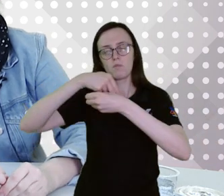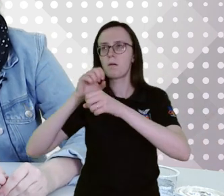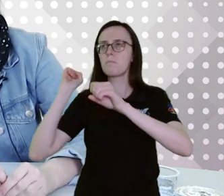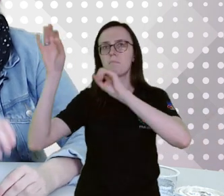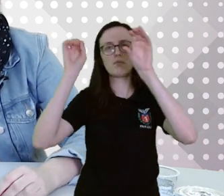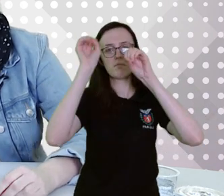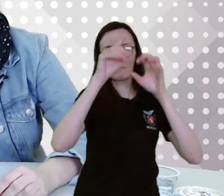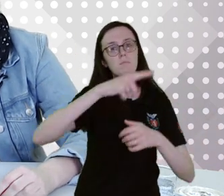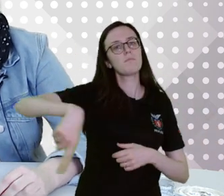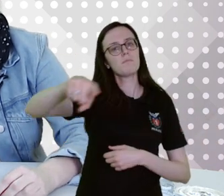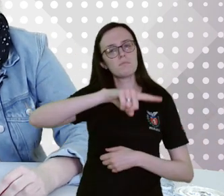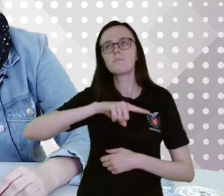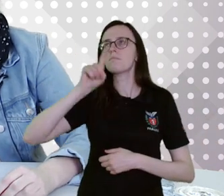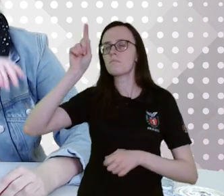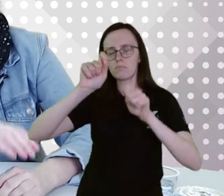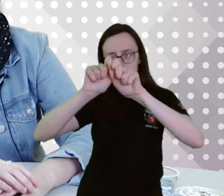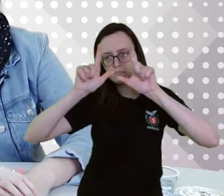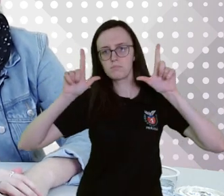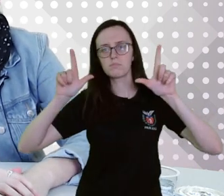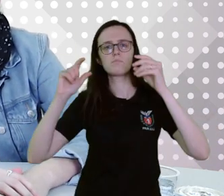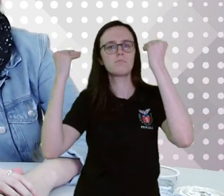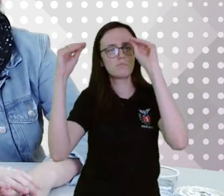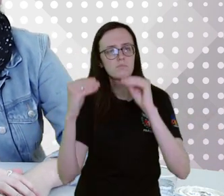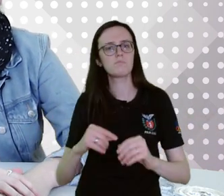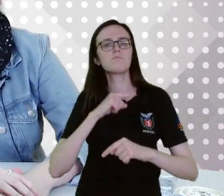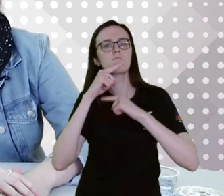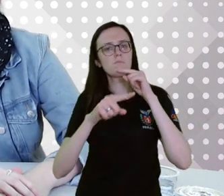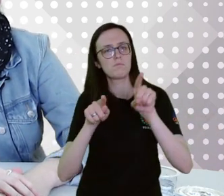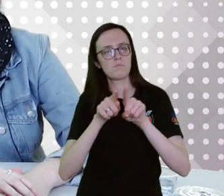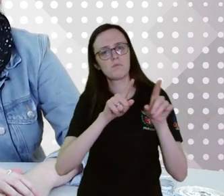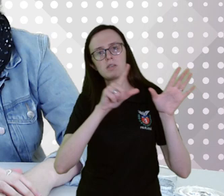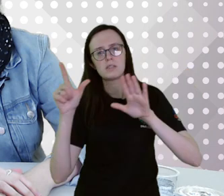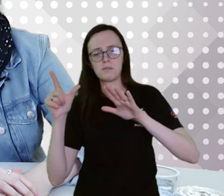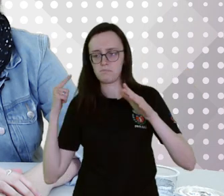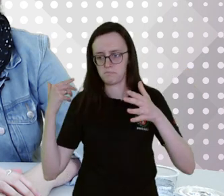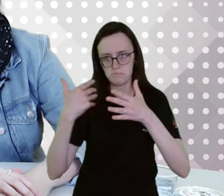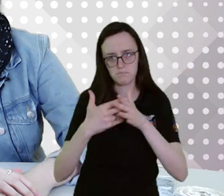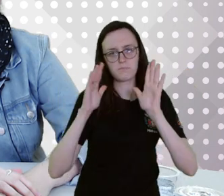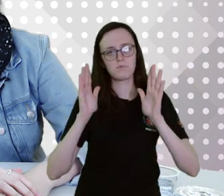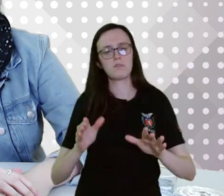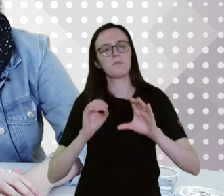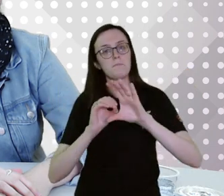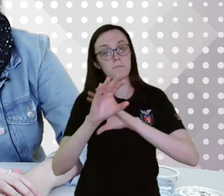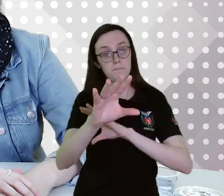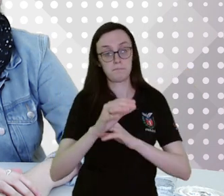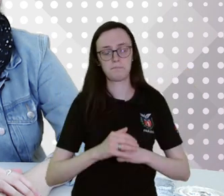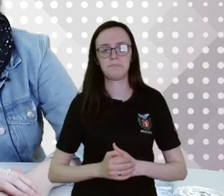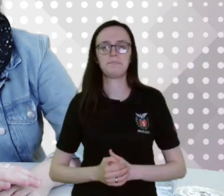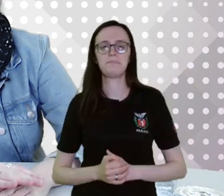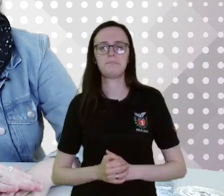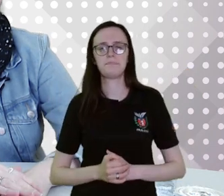de educação disponibilizaram para vocês aí durante a semana, né, nesses dias aí.